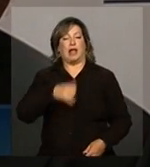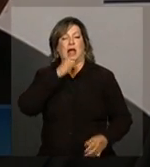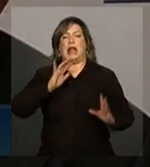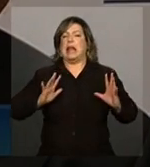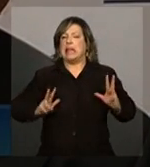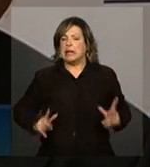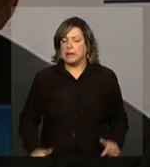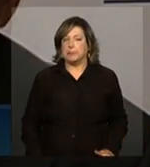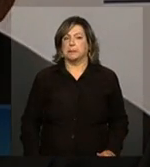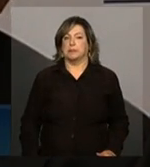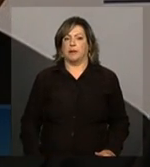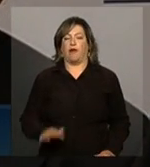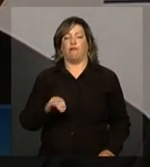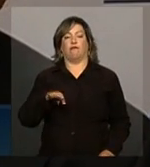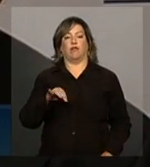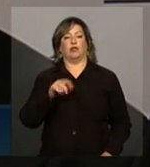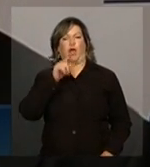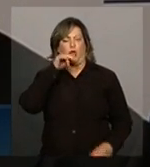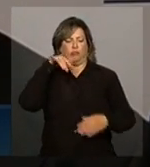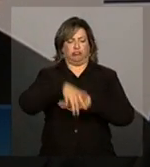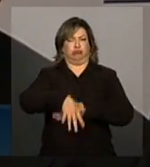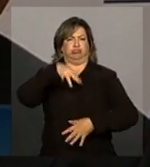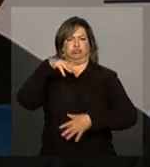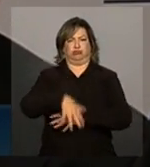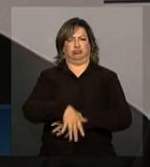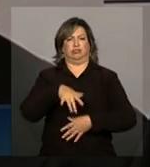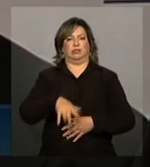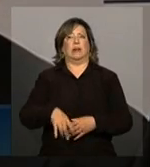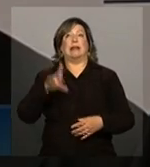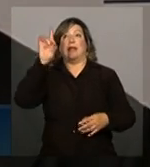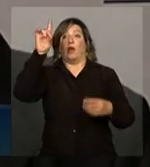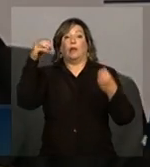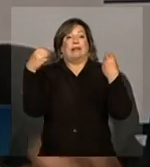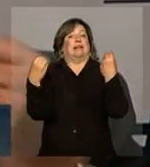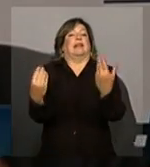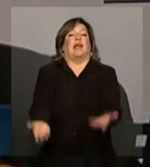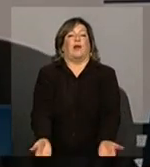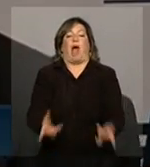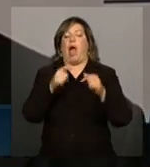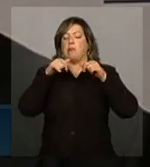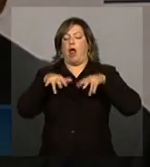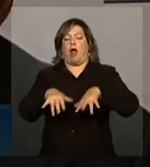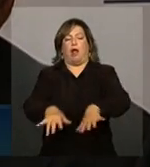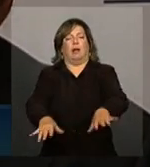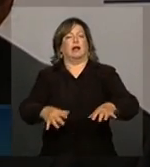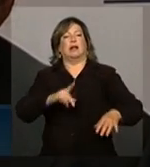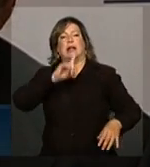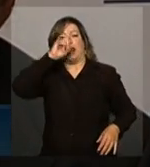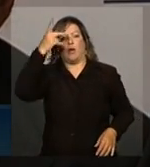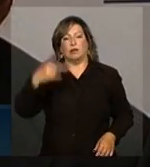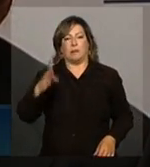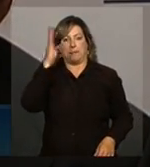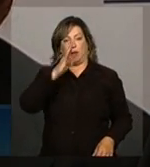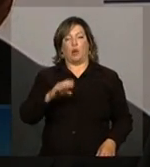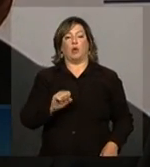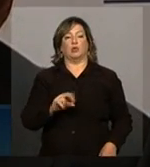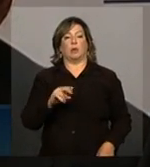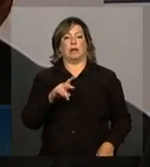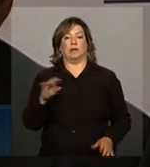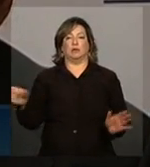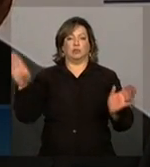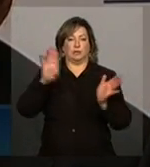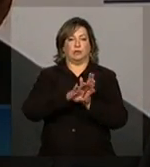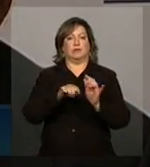limpa, a fonte hidrelétrica nossa, nessa dádiva que Deus nos deu, trazendo para centro de consumo, que é o Sudeste, com grande